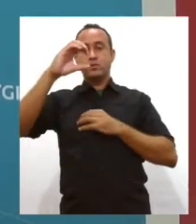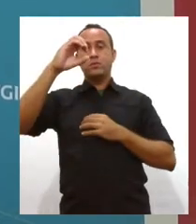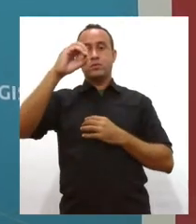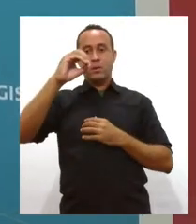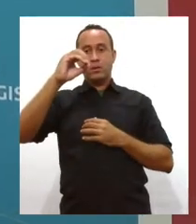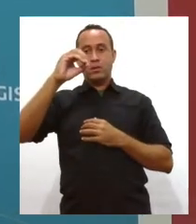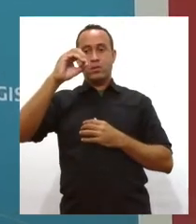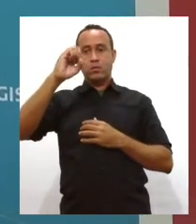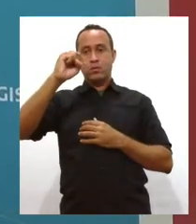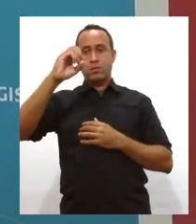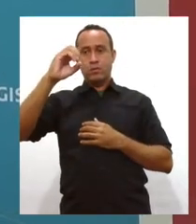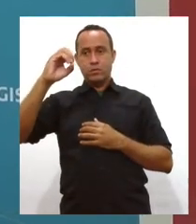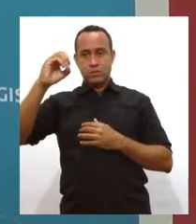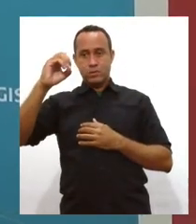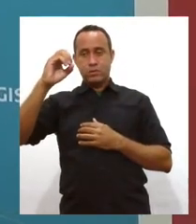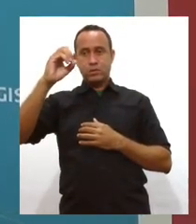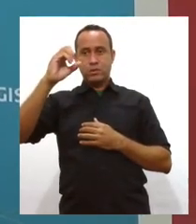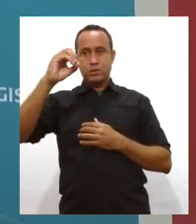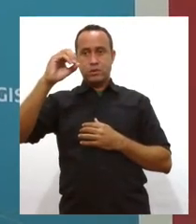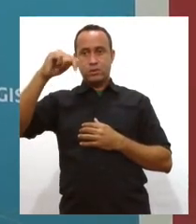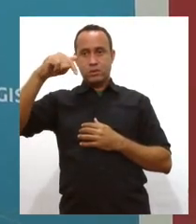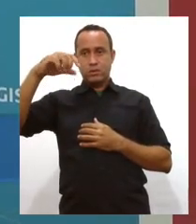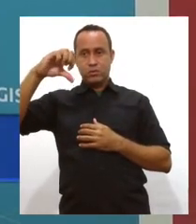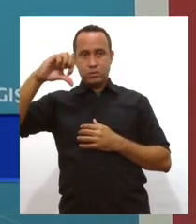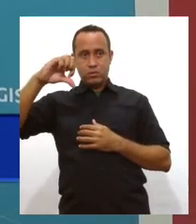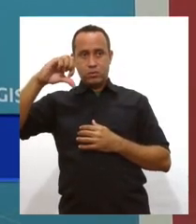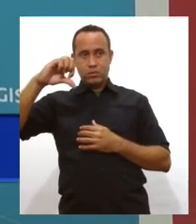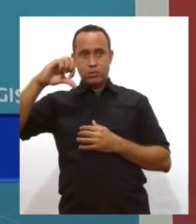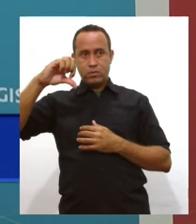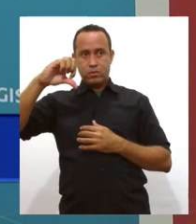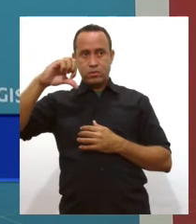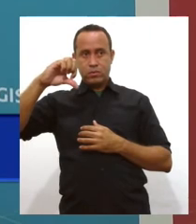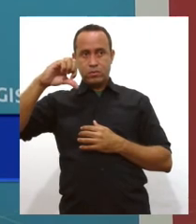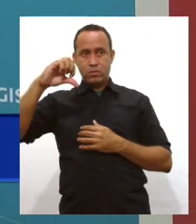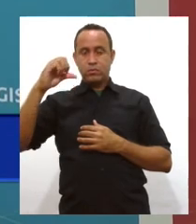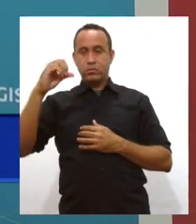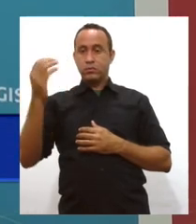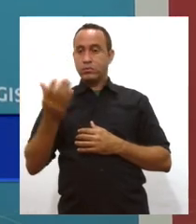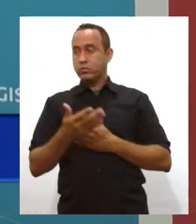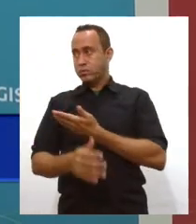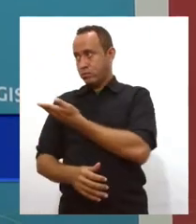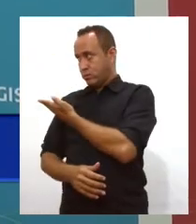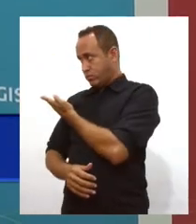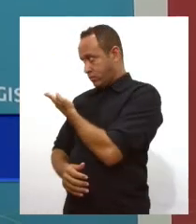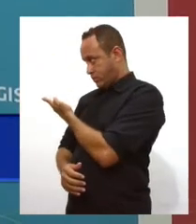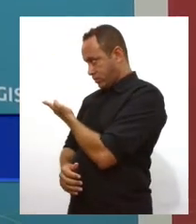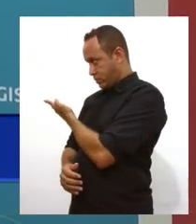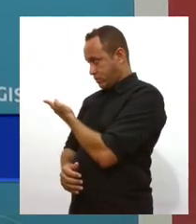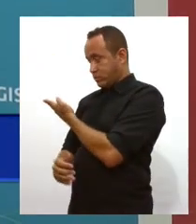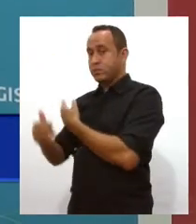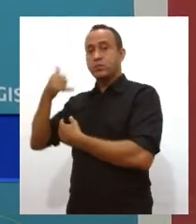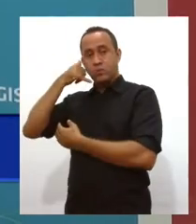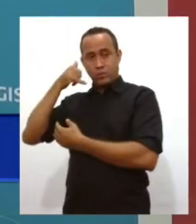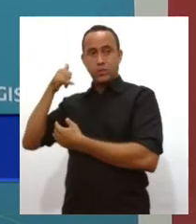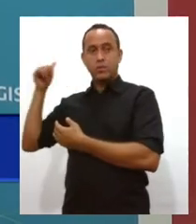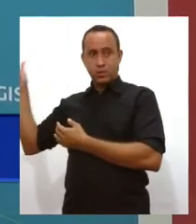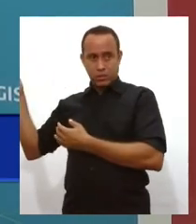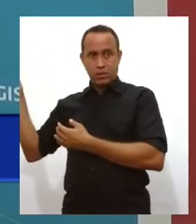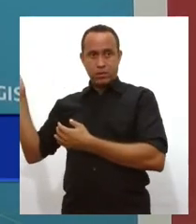079 0196, 0800 079